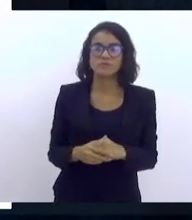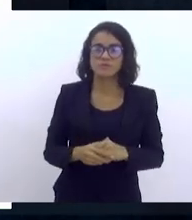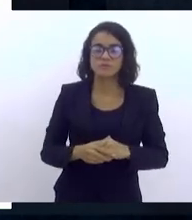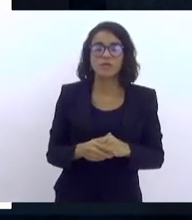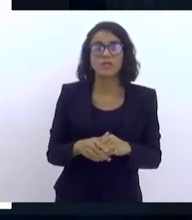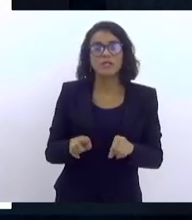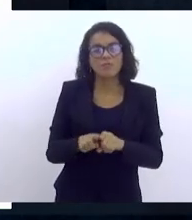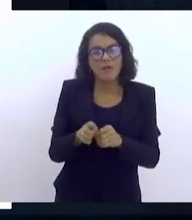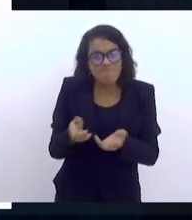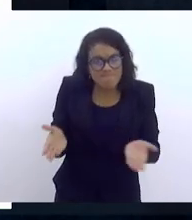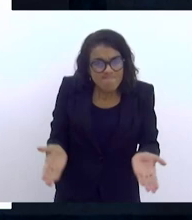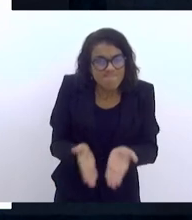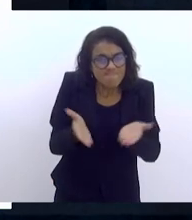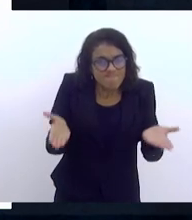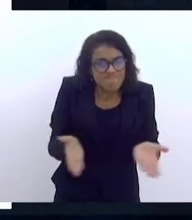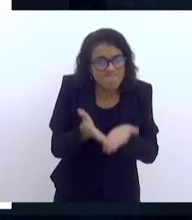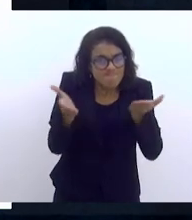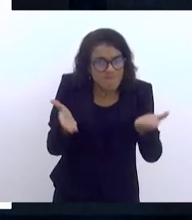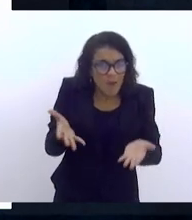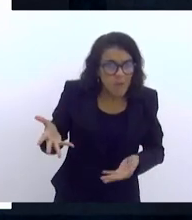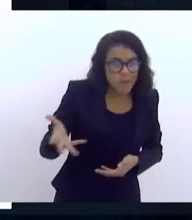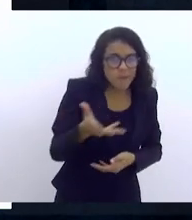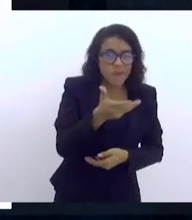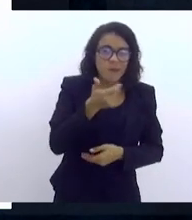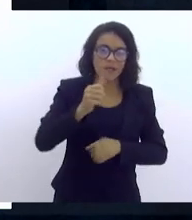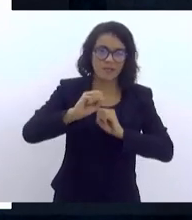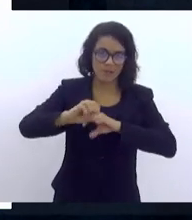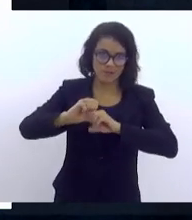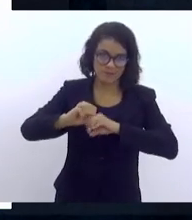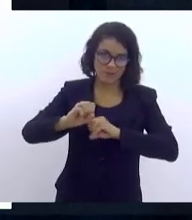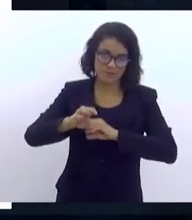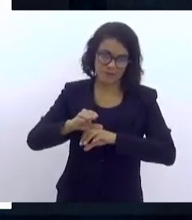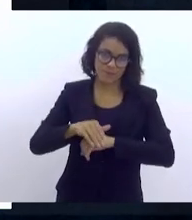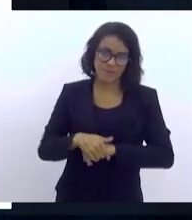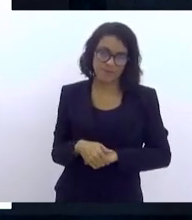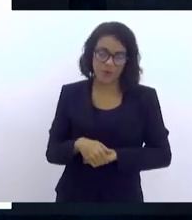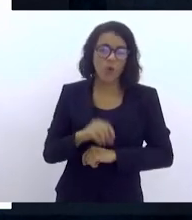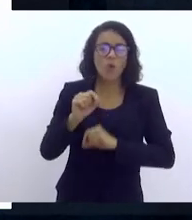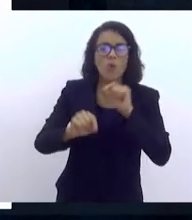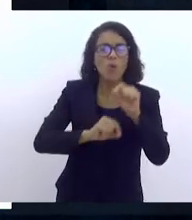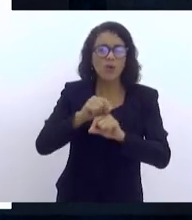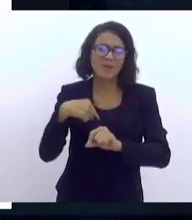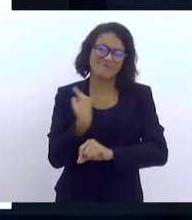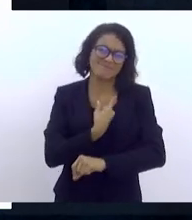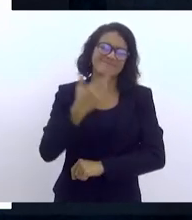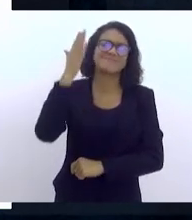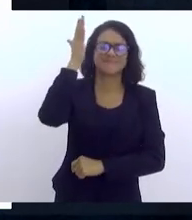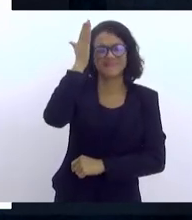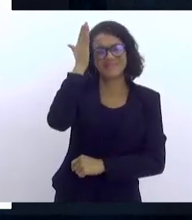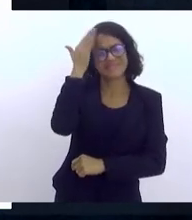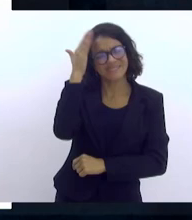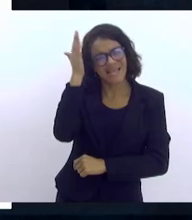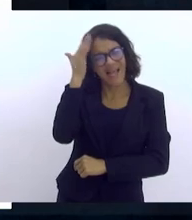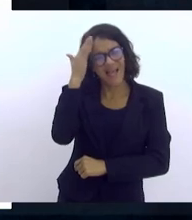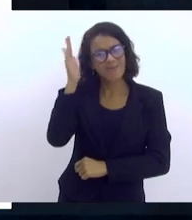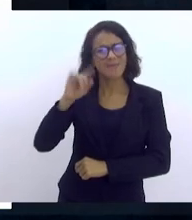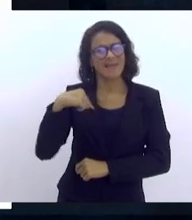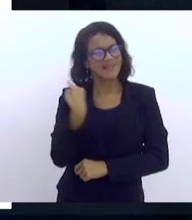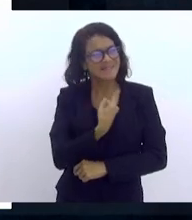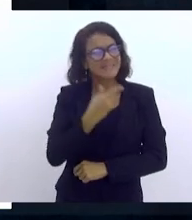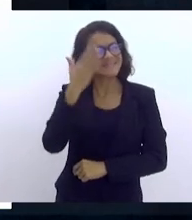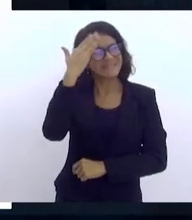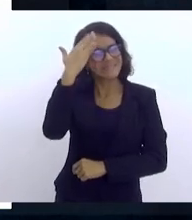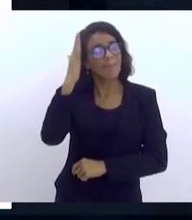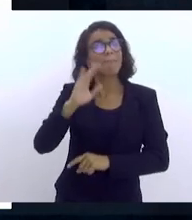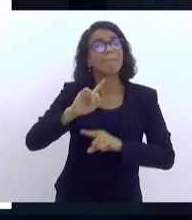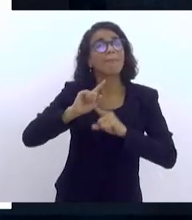contribuindo para um padrão de qualidade da educação. Enfim, o que a gente já sabe. O que a gente já sabe,